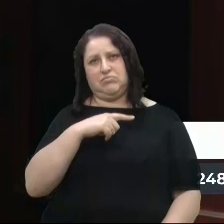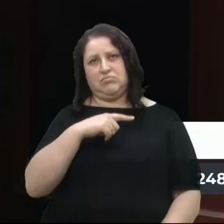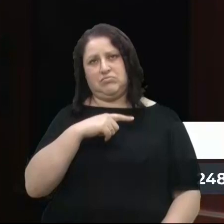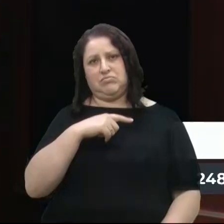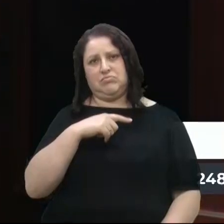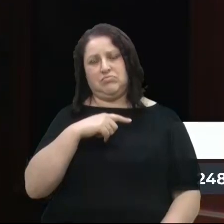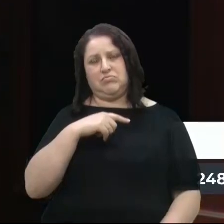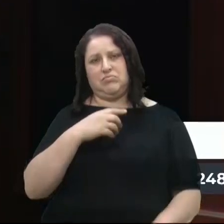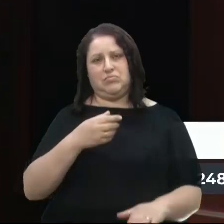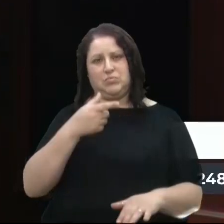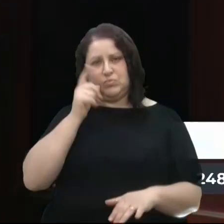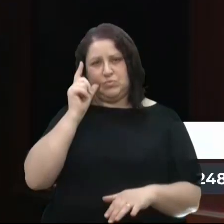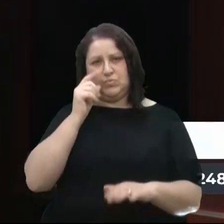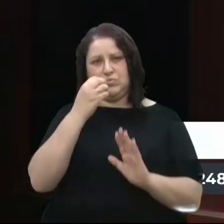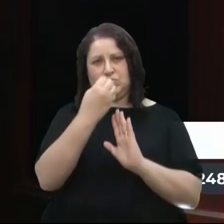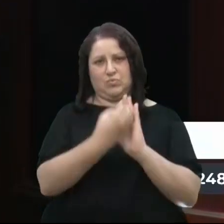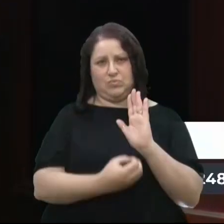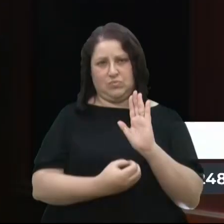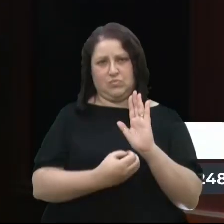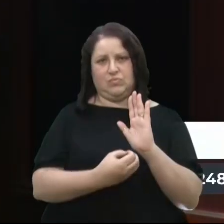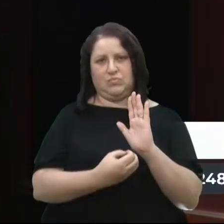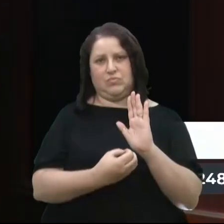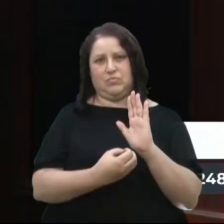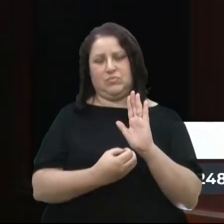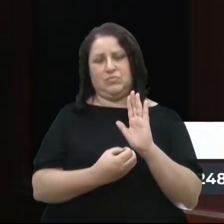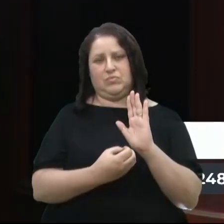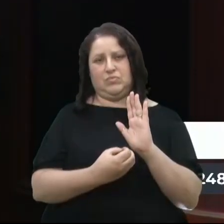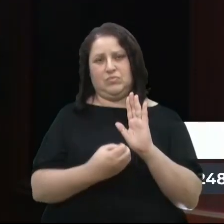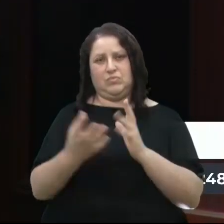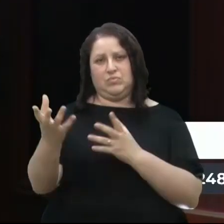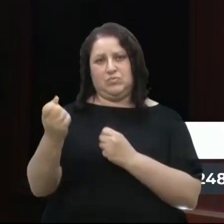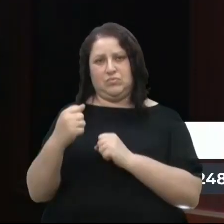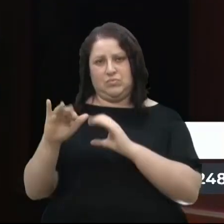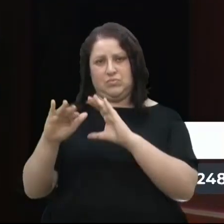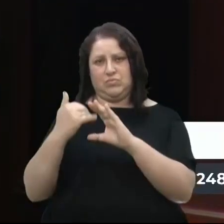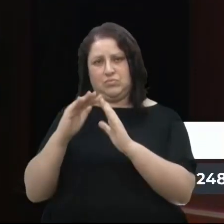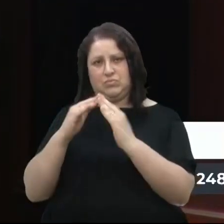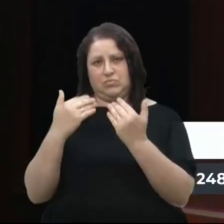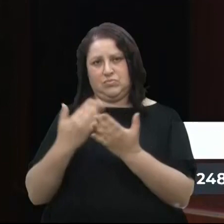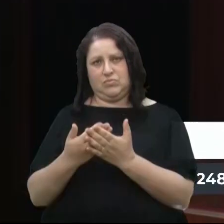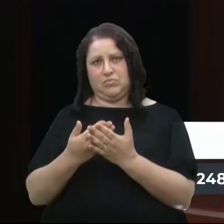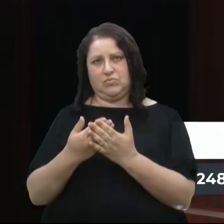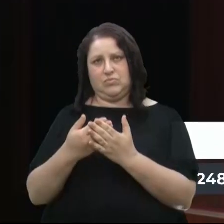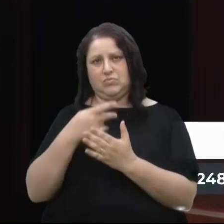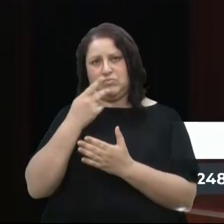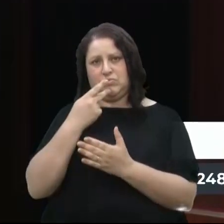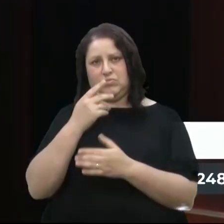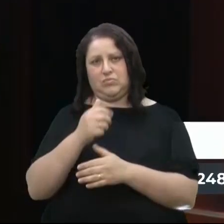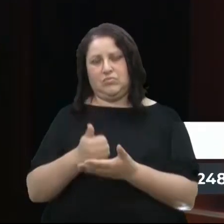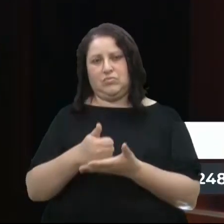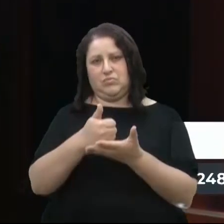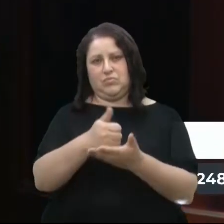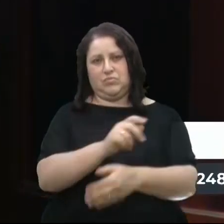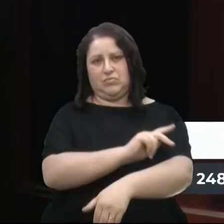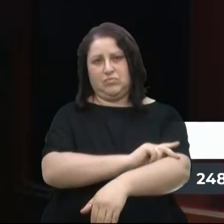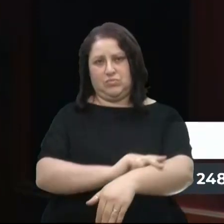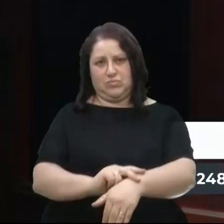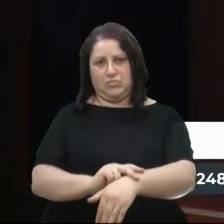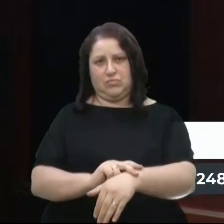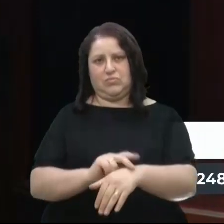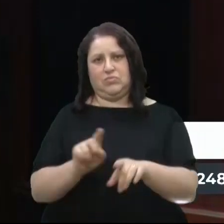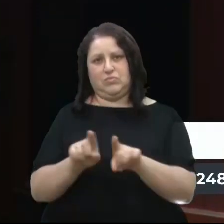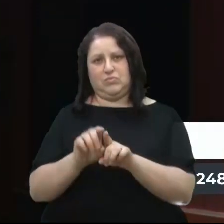de ontem, no e-mail que as escolas receberam, consta que o apoio pedagógico e